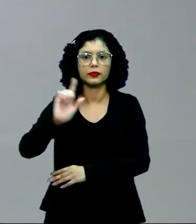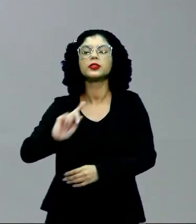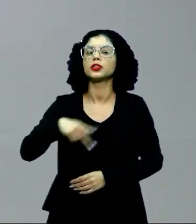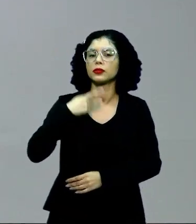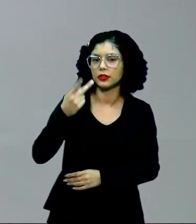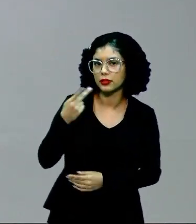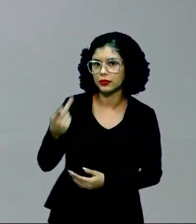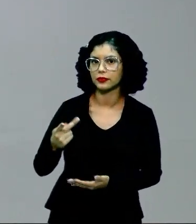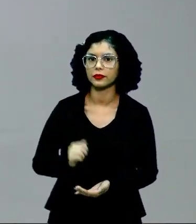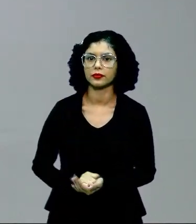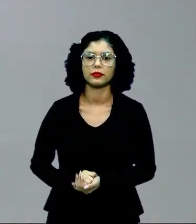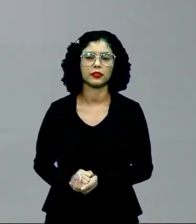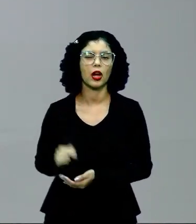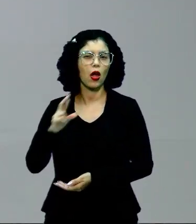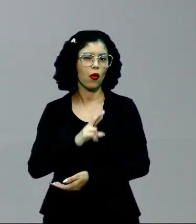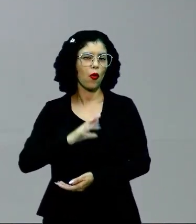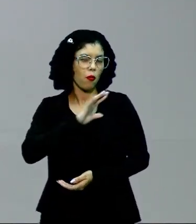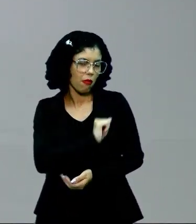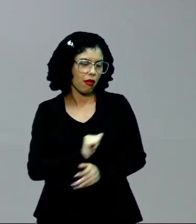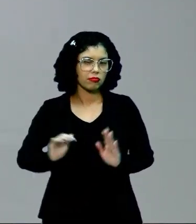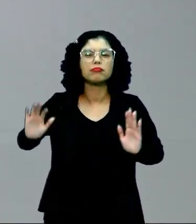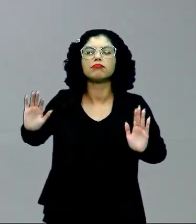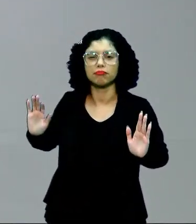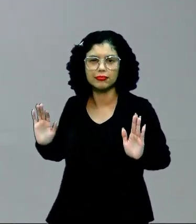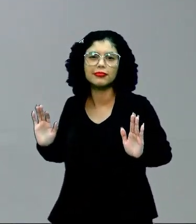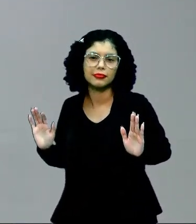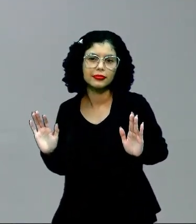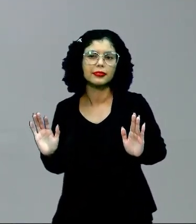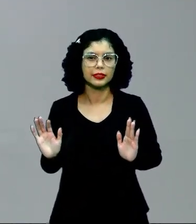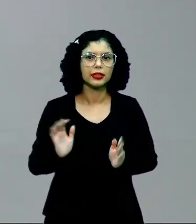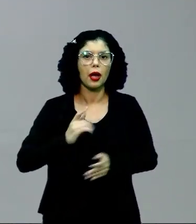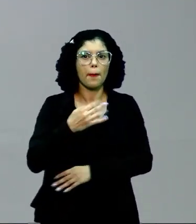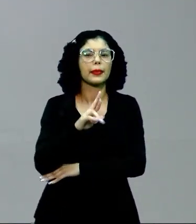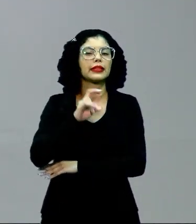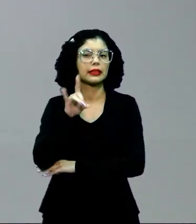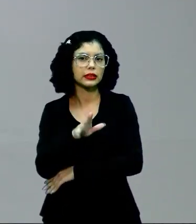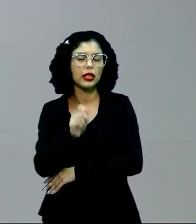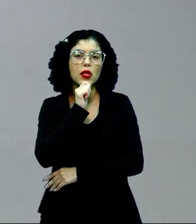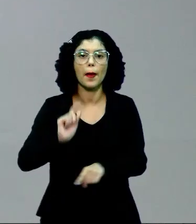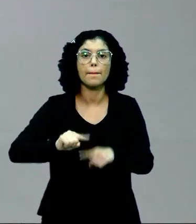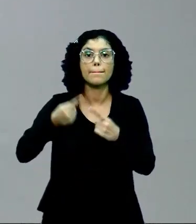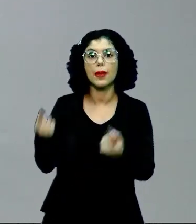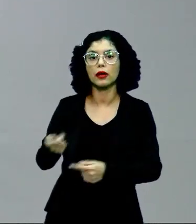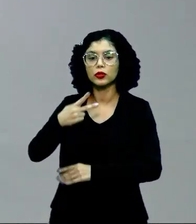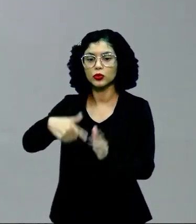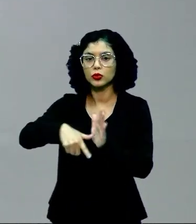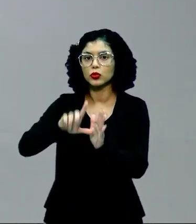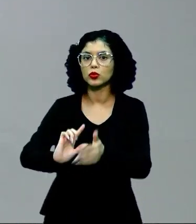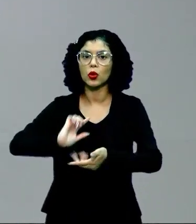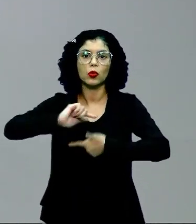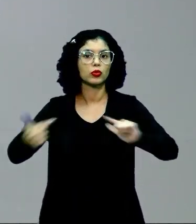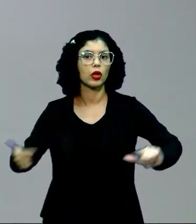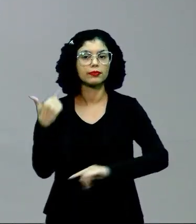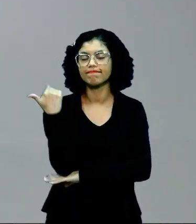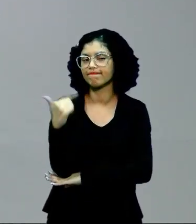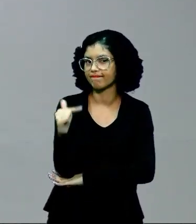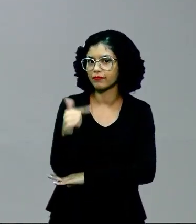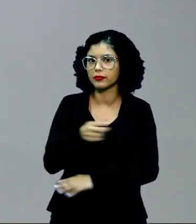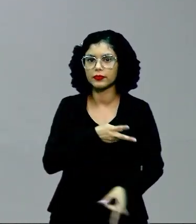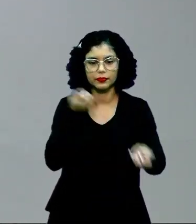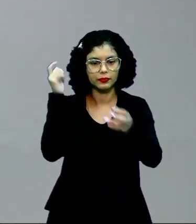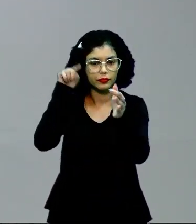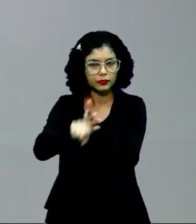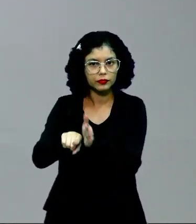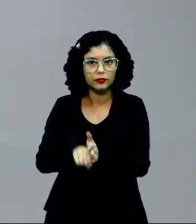diziam-se é romântico, eles diziam-se parnasianos. No pré-modernismo, isso não acontece. Se você